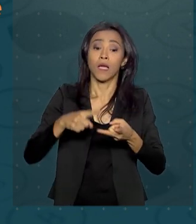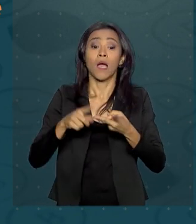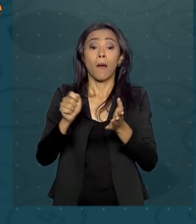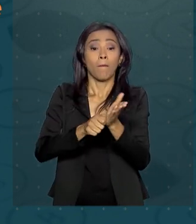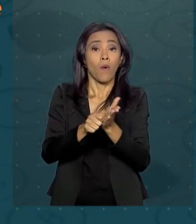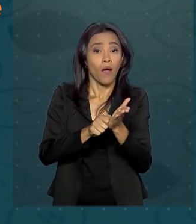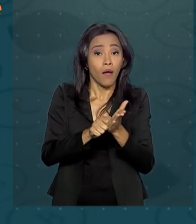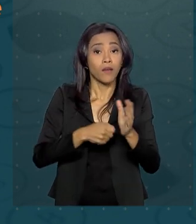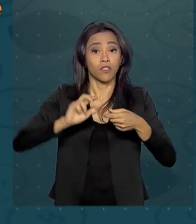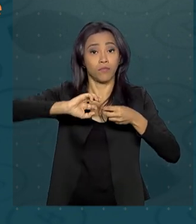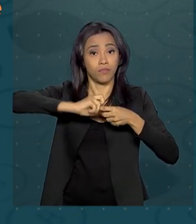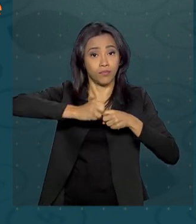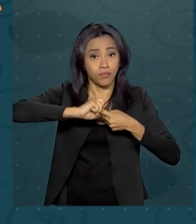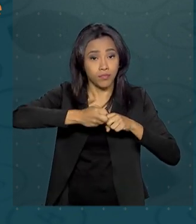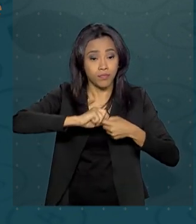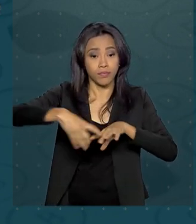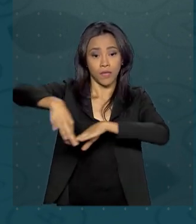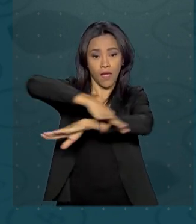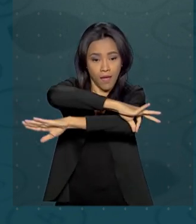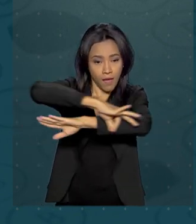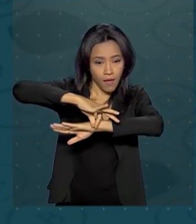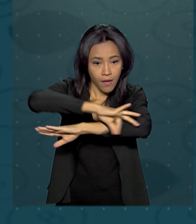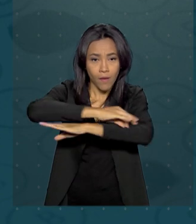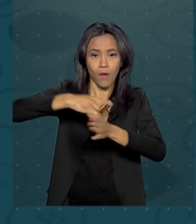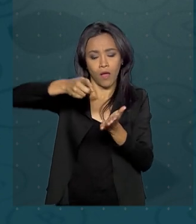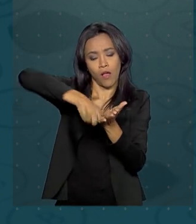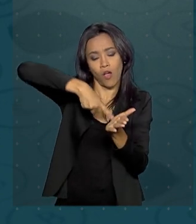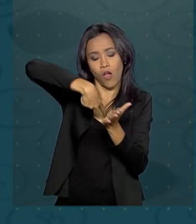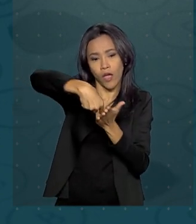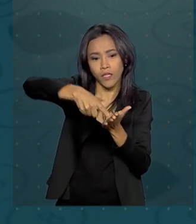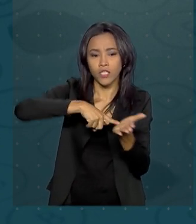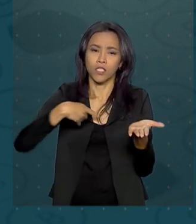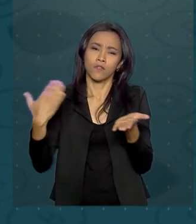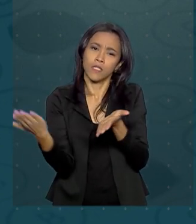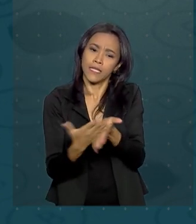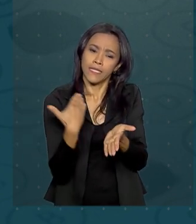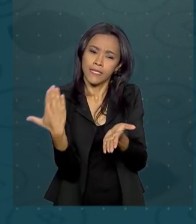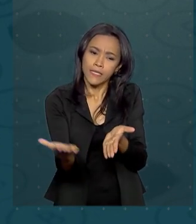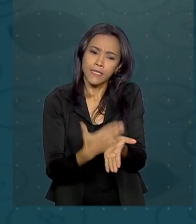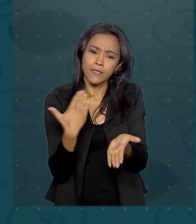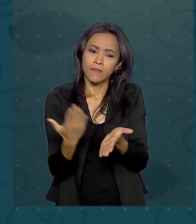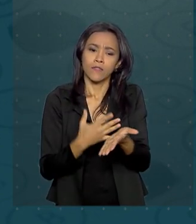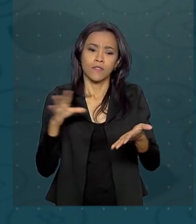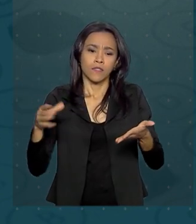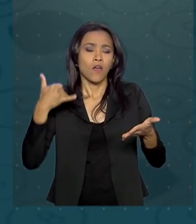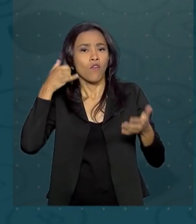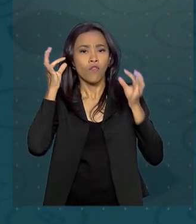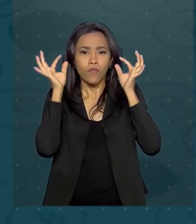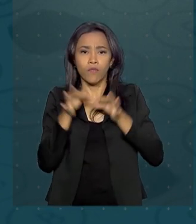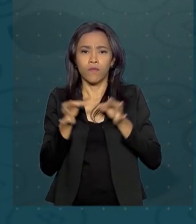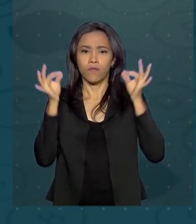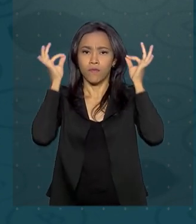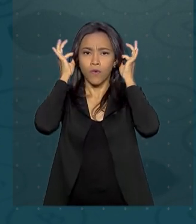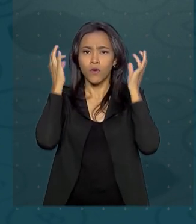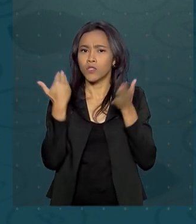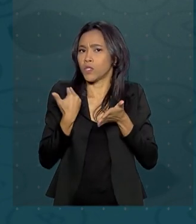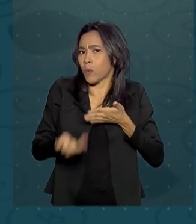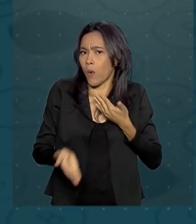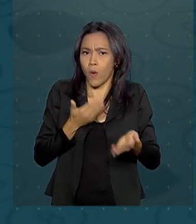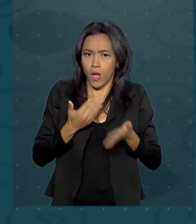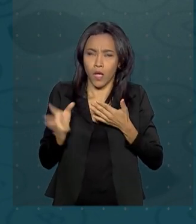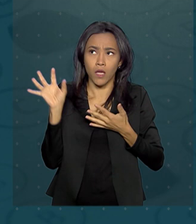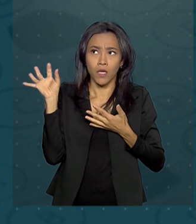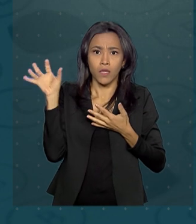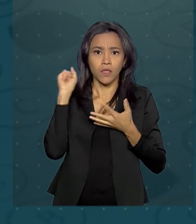borracha, régua, corretivo, livros, manuais e anotações, fone de ouvido e qualquer dispositivo que